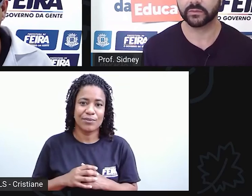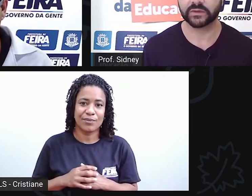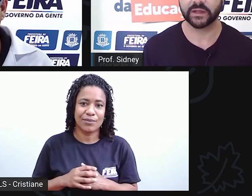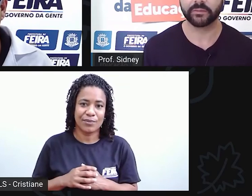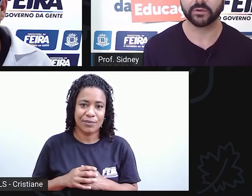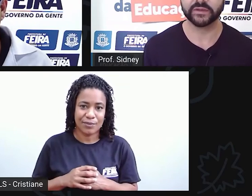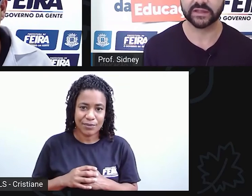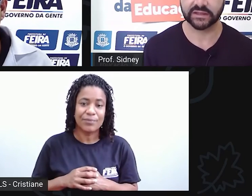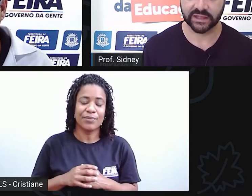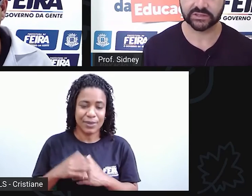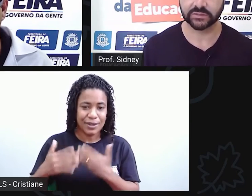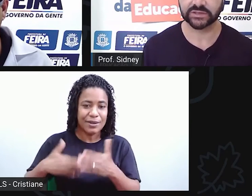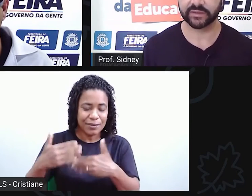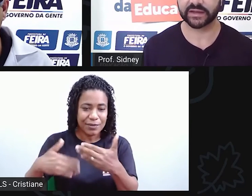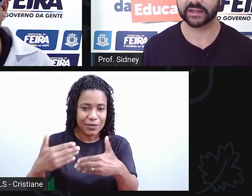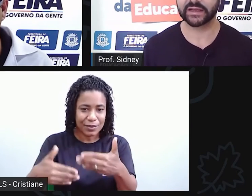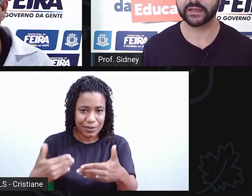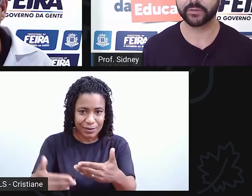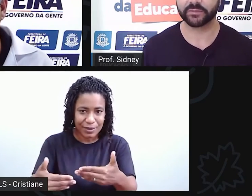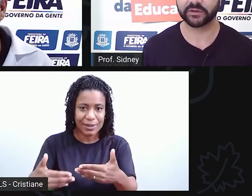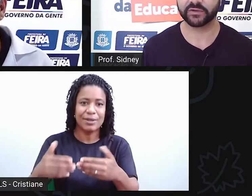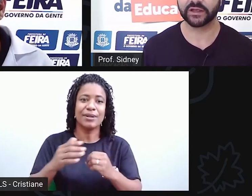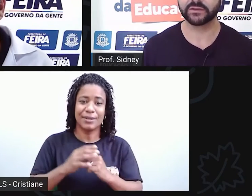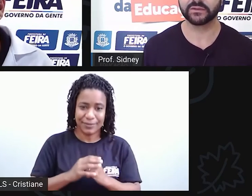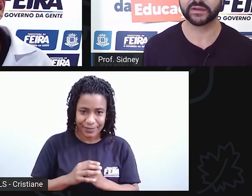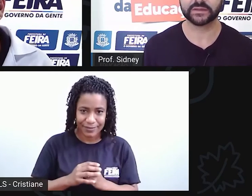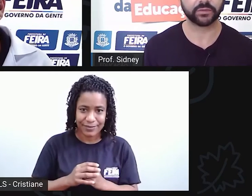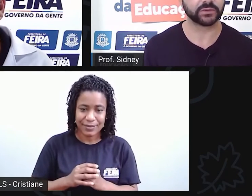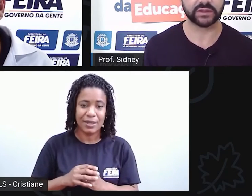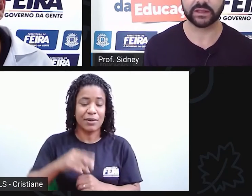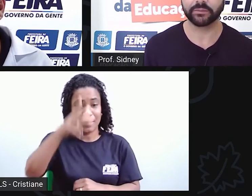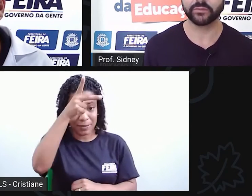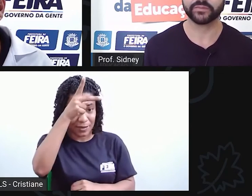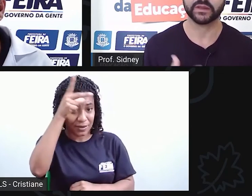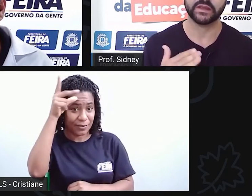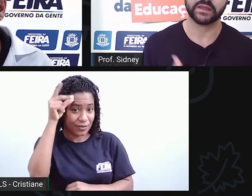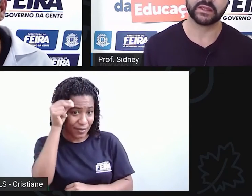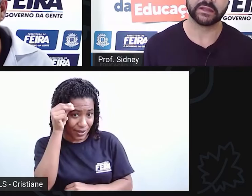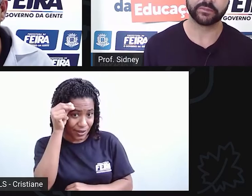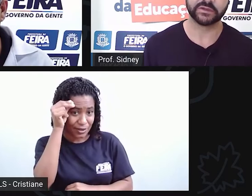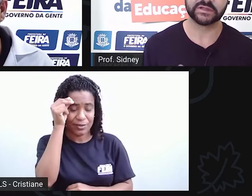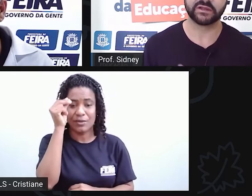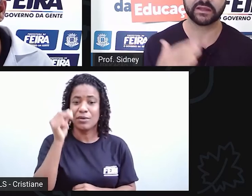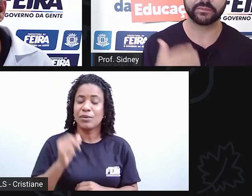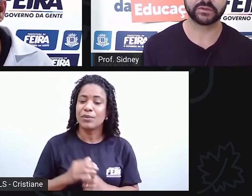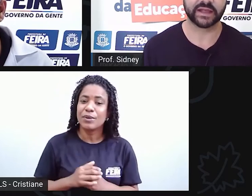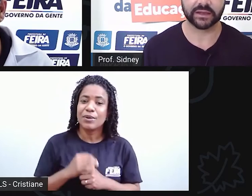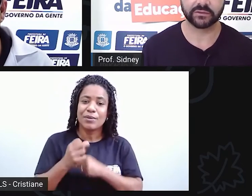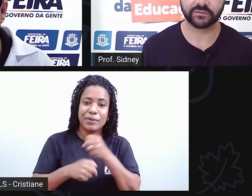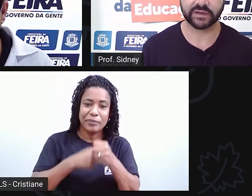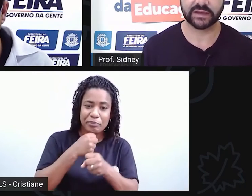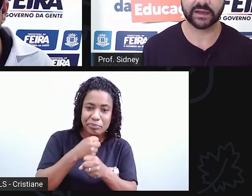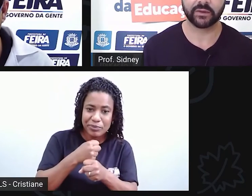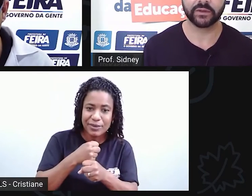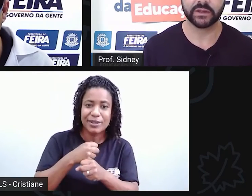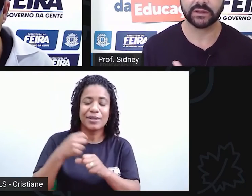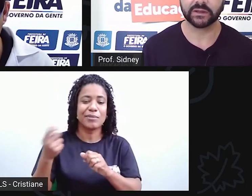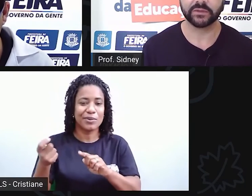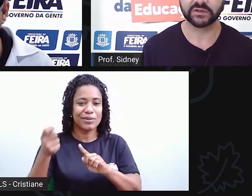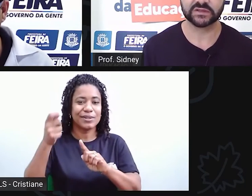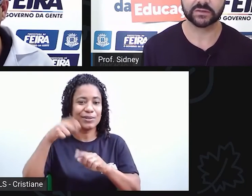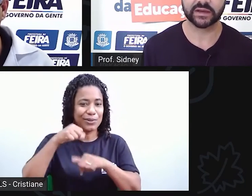um tempo como intendente, como se chamava naquela época, prefeito, mas é pouco tempo, e depois ele é deputado federal,